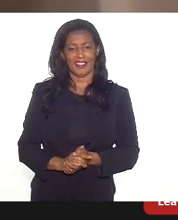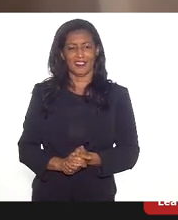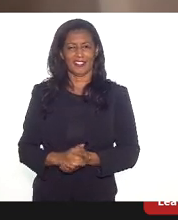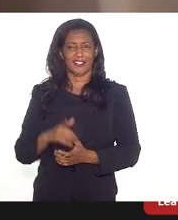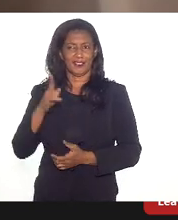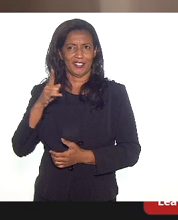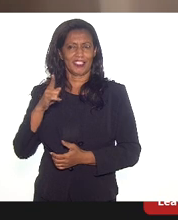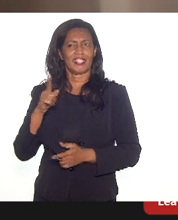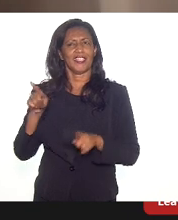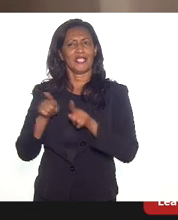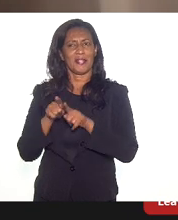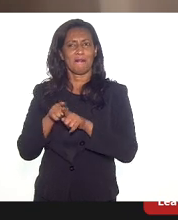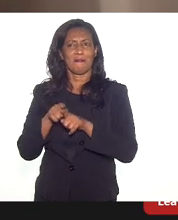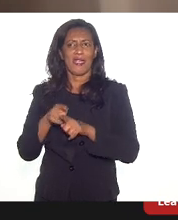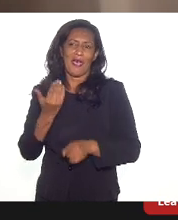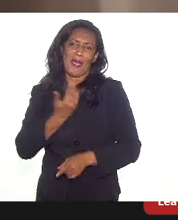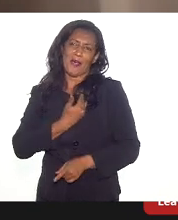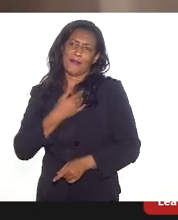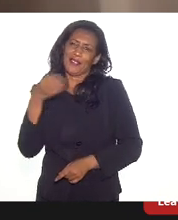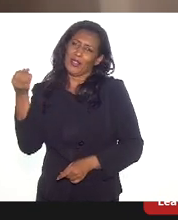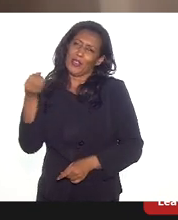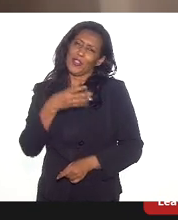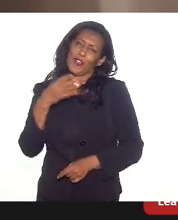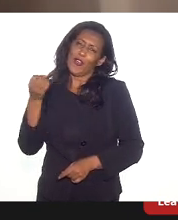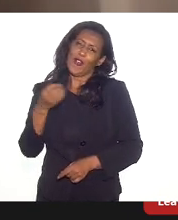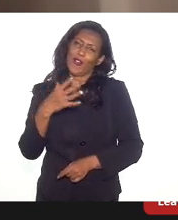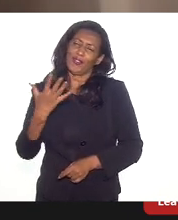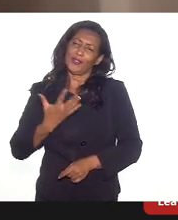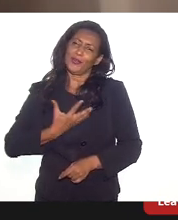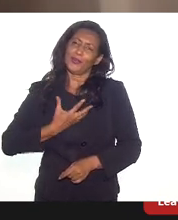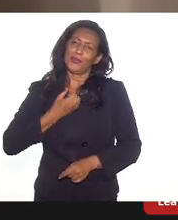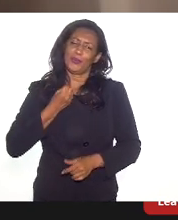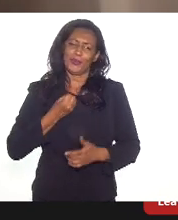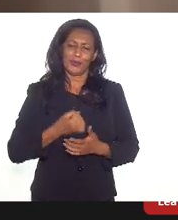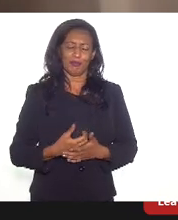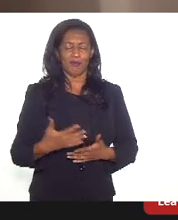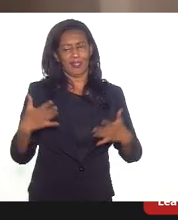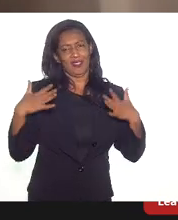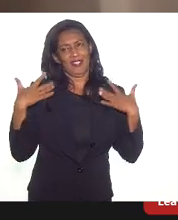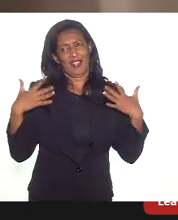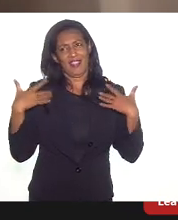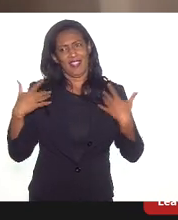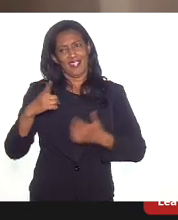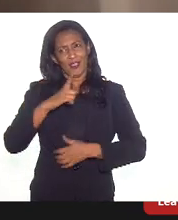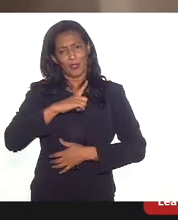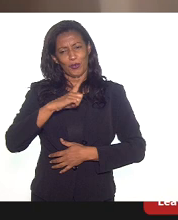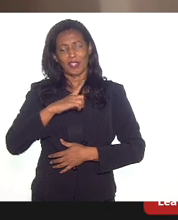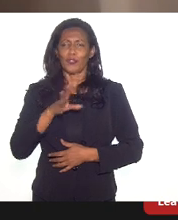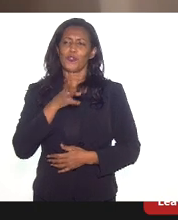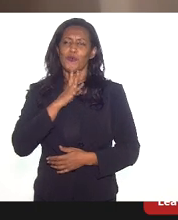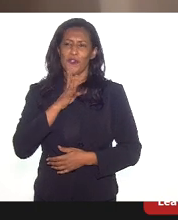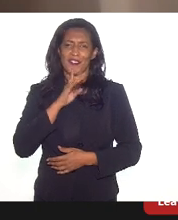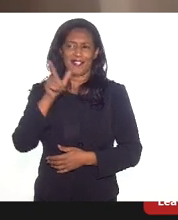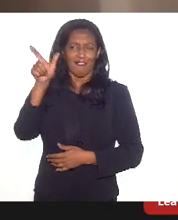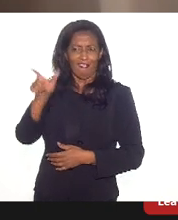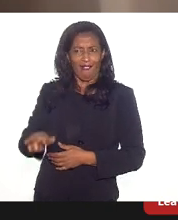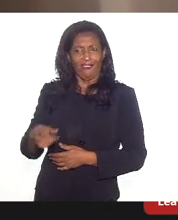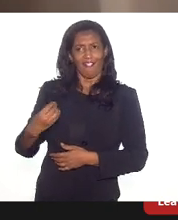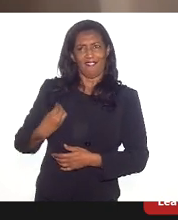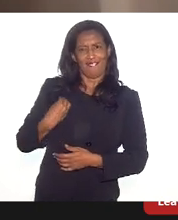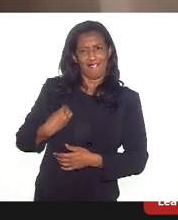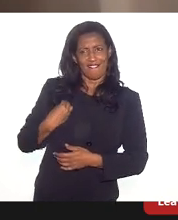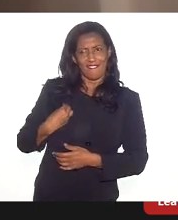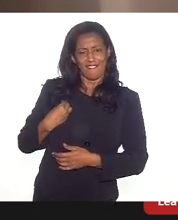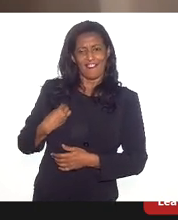uma querida amiga nova, e foi uma das surpresas, uma das alegrias que eu estou tendo de conhecer, de conviver